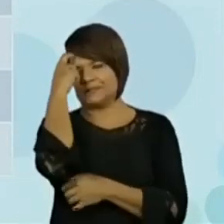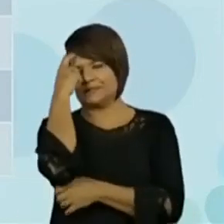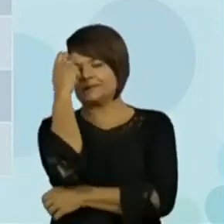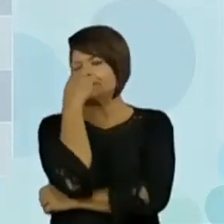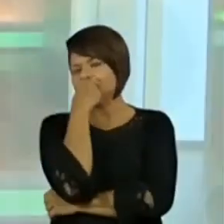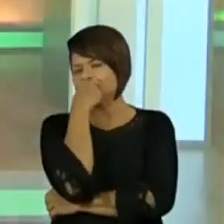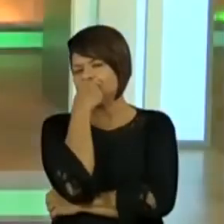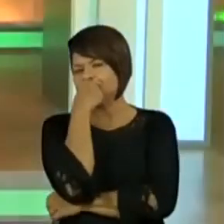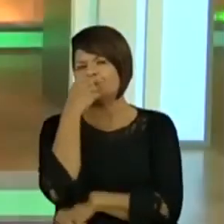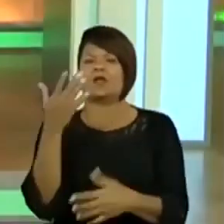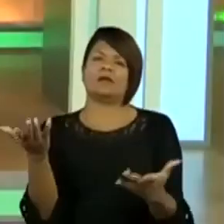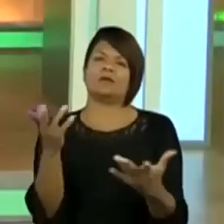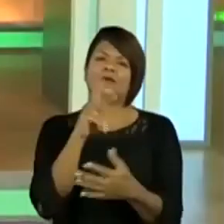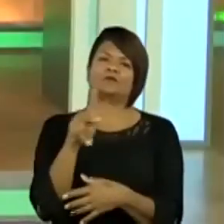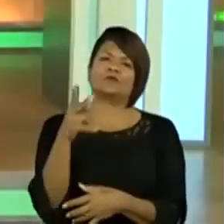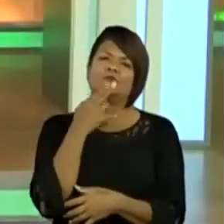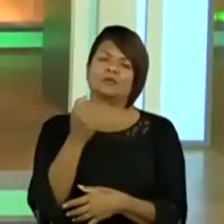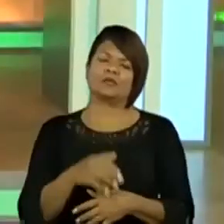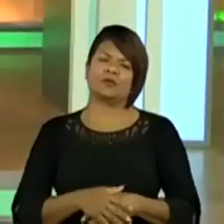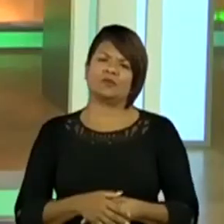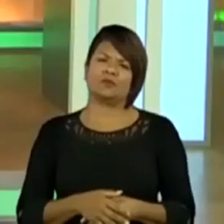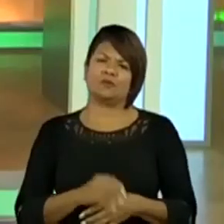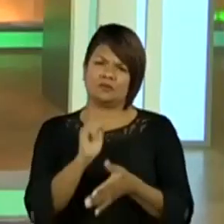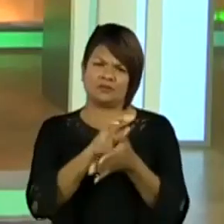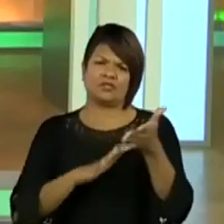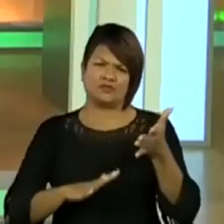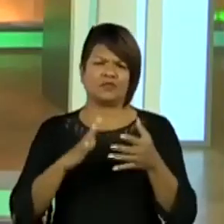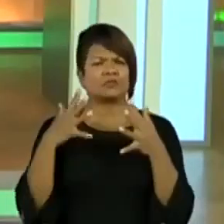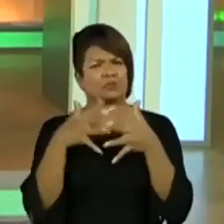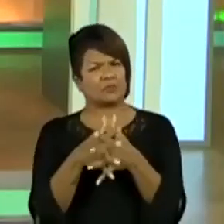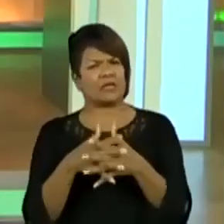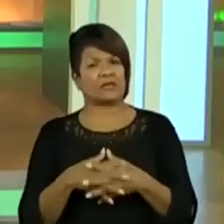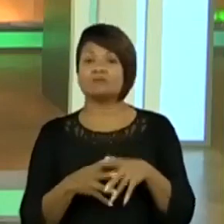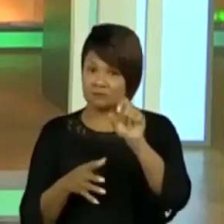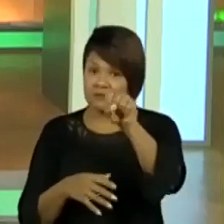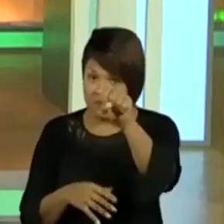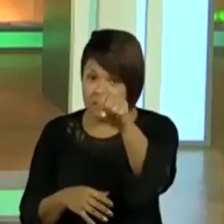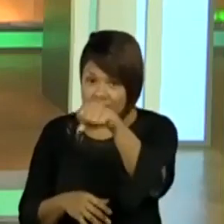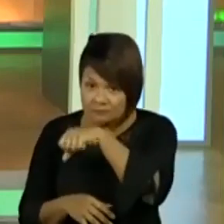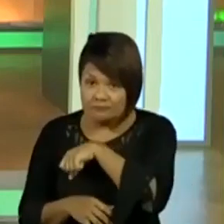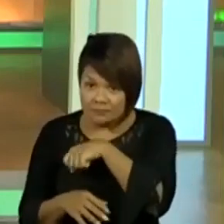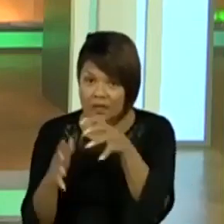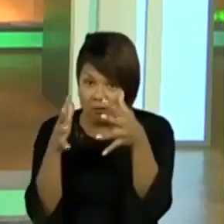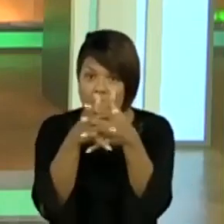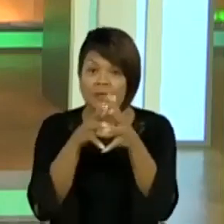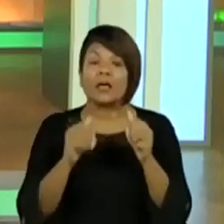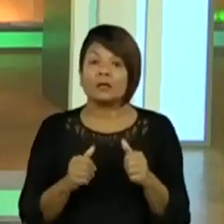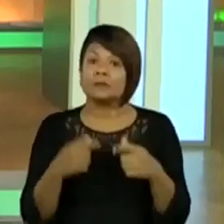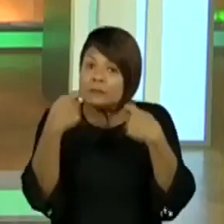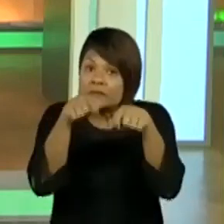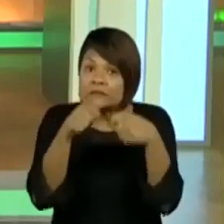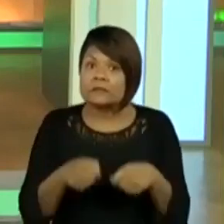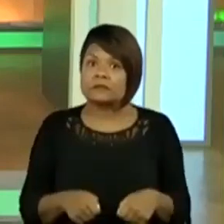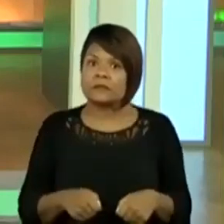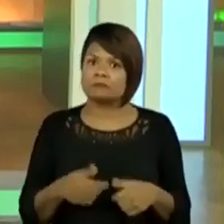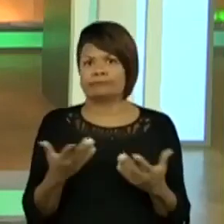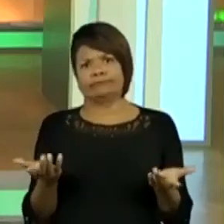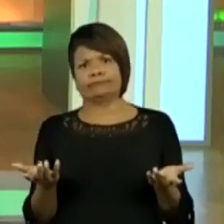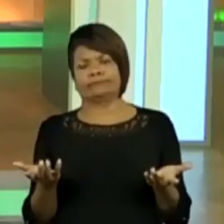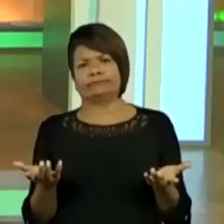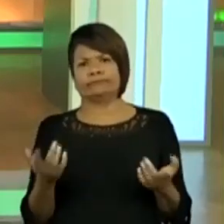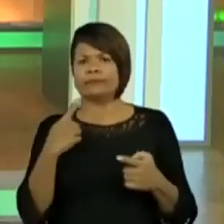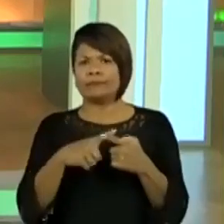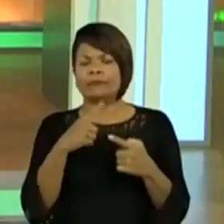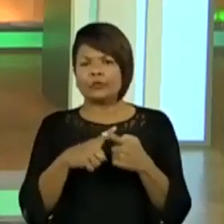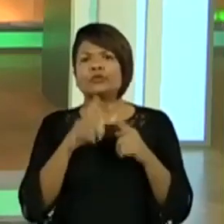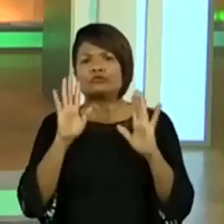Poxa, professor Rodrigo, essa atividade é um pouco complicada. Sim, é complicada e deve ser. Afinal, nós já estamos